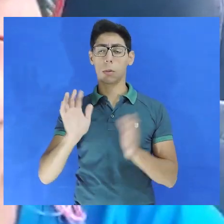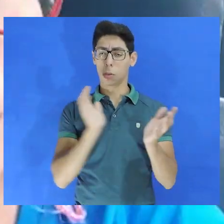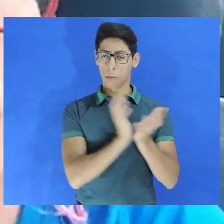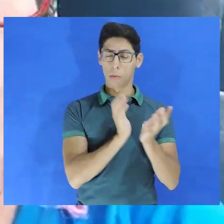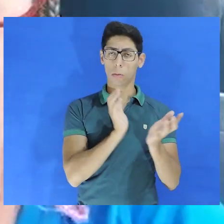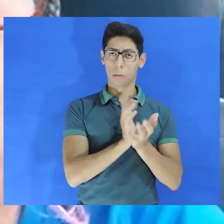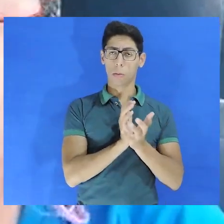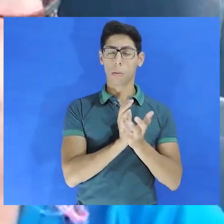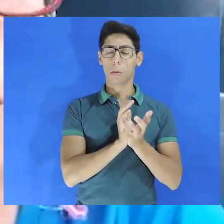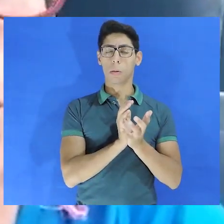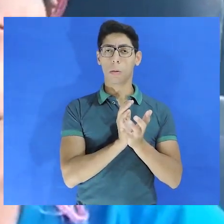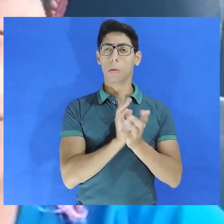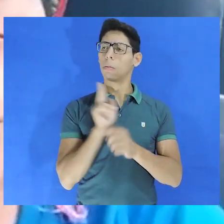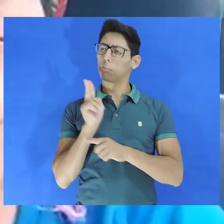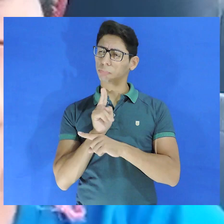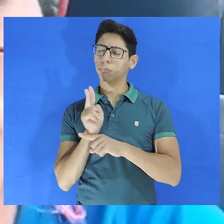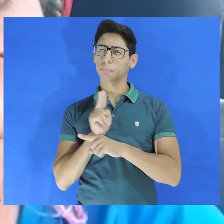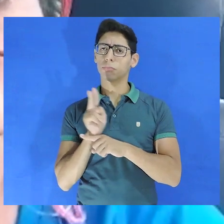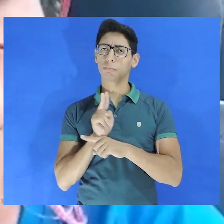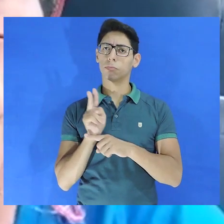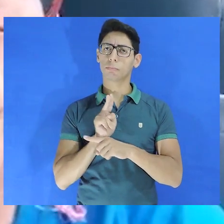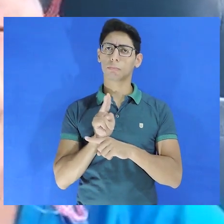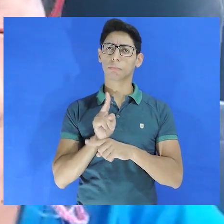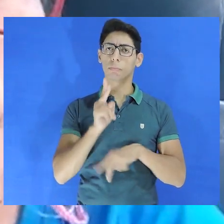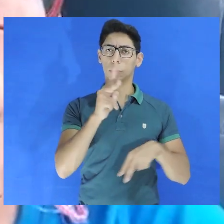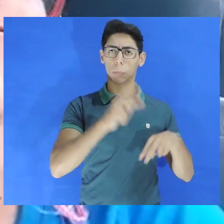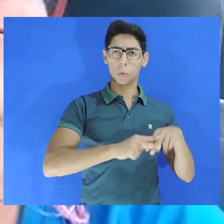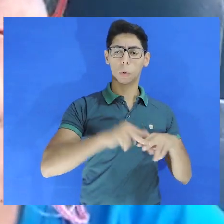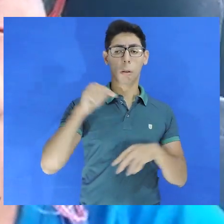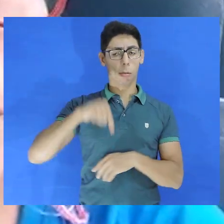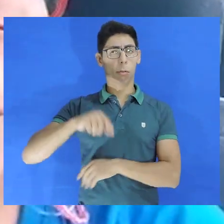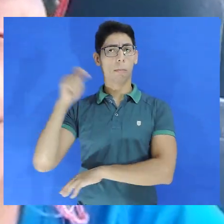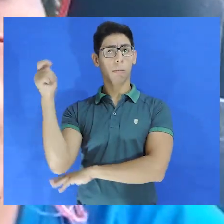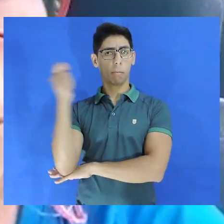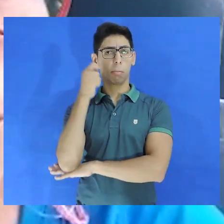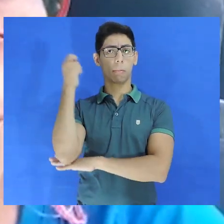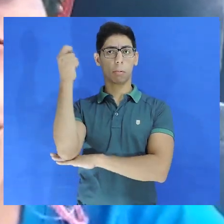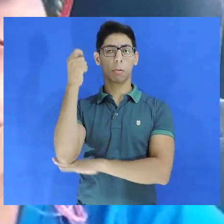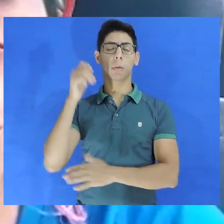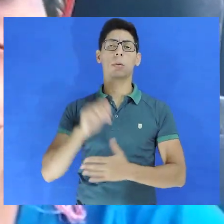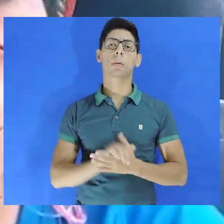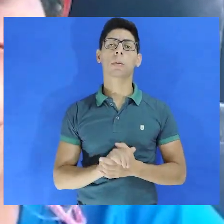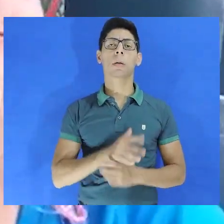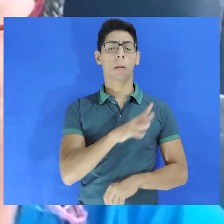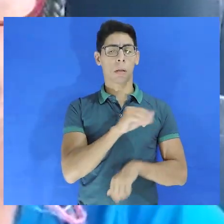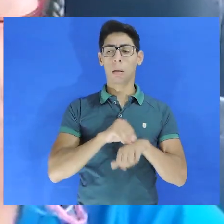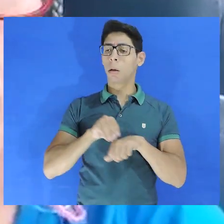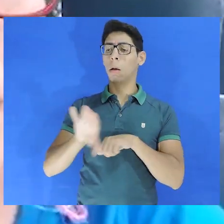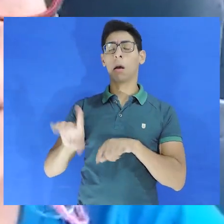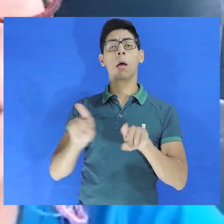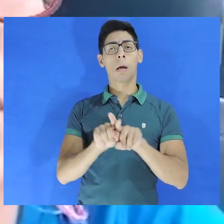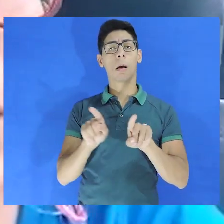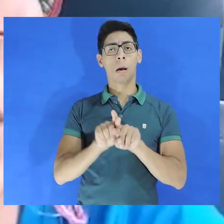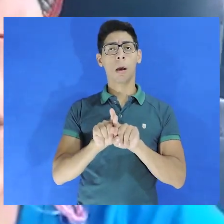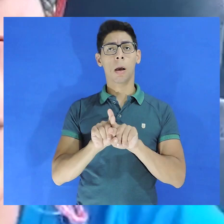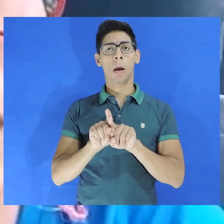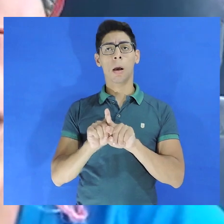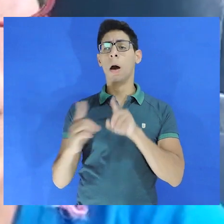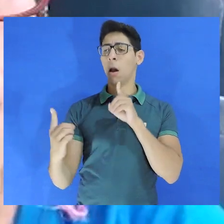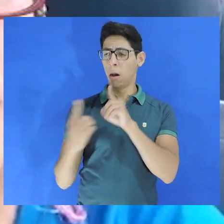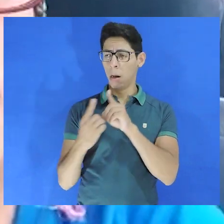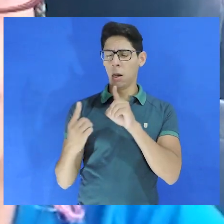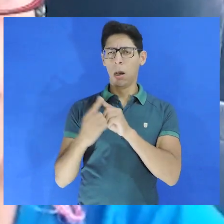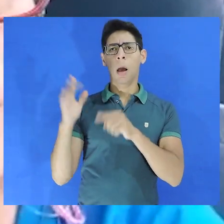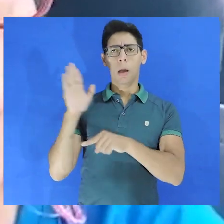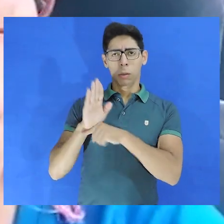GMF, que é o Grupo de Monitoramento Prisional no Rio Grande do Sul, encaminhamos também